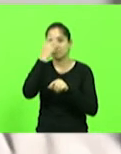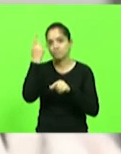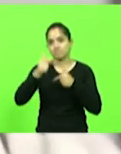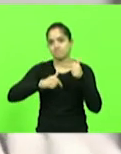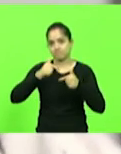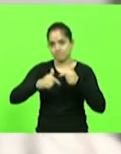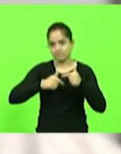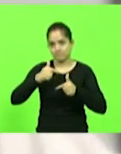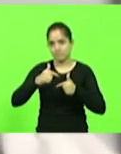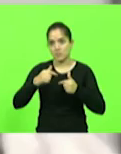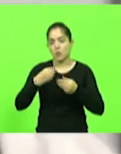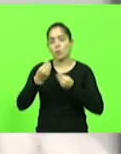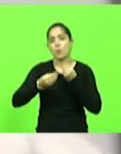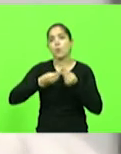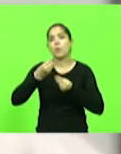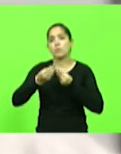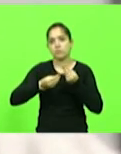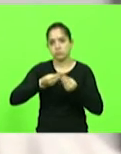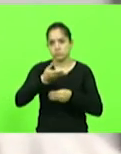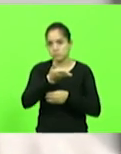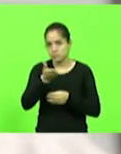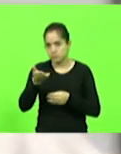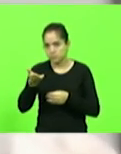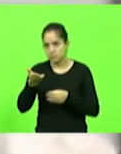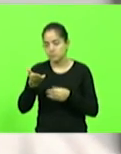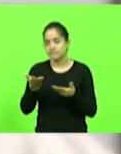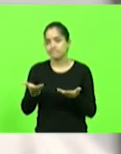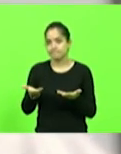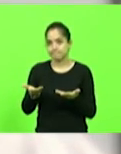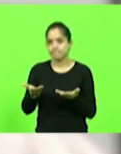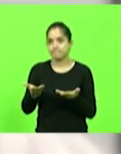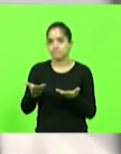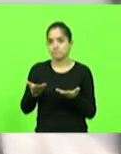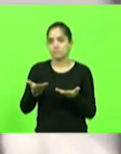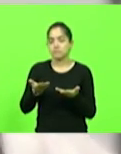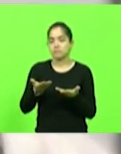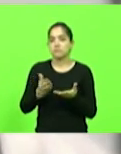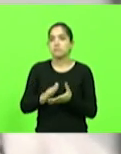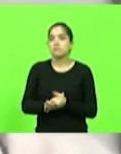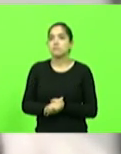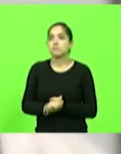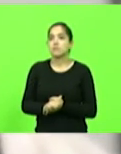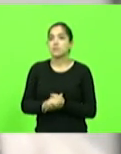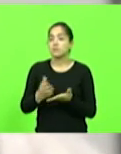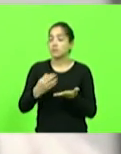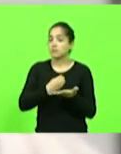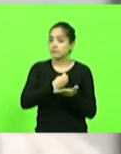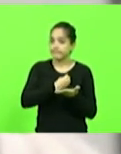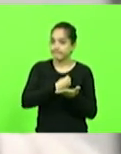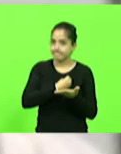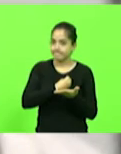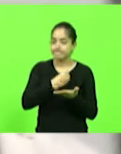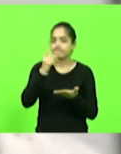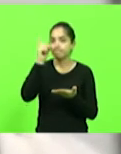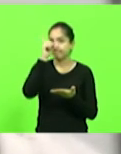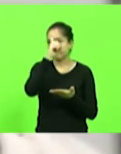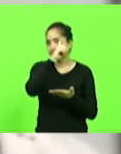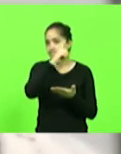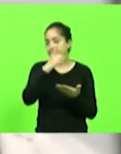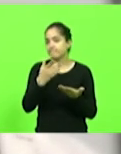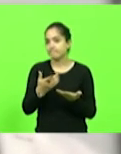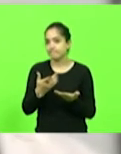Como estão os nossos trabalhadores do SUAS e as trabalhadoras? Estamos vivendo um difícil contexto, né, de